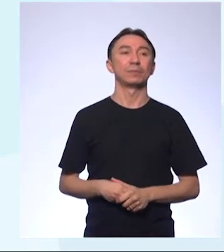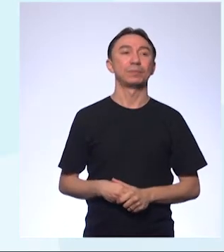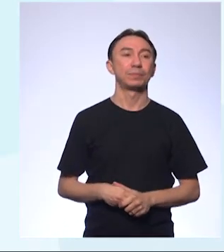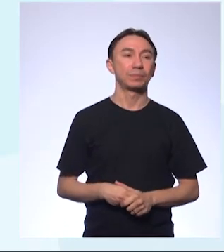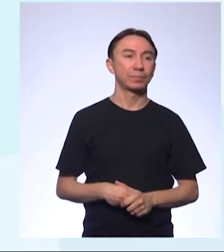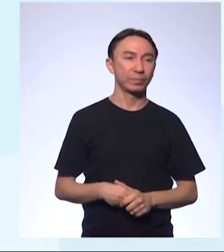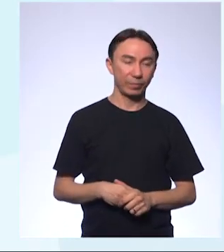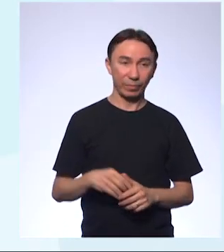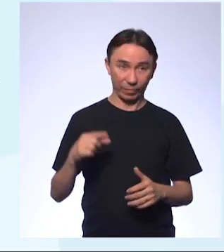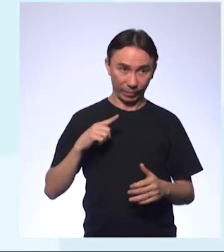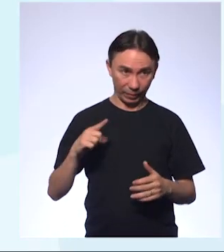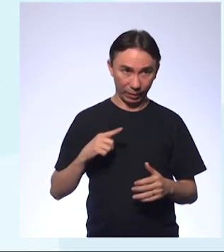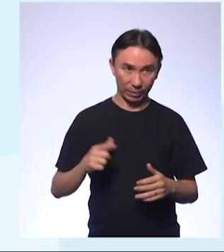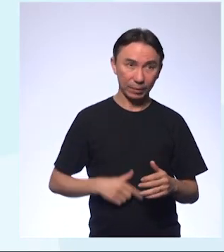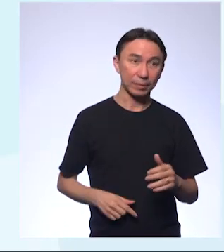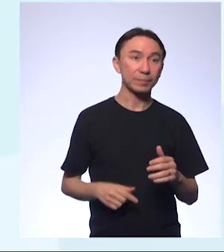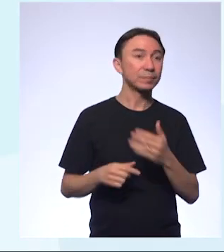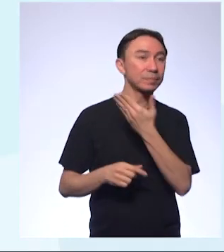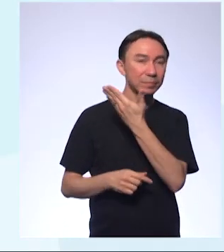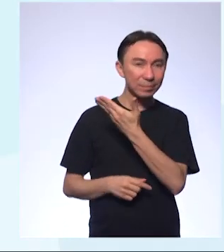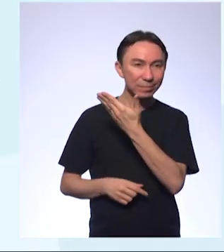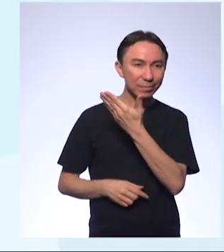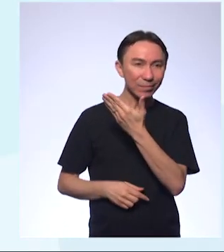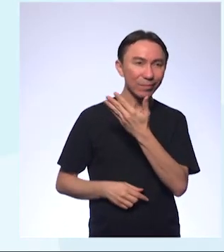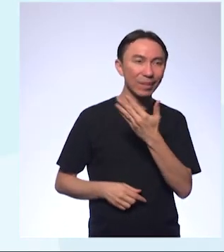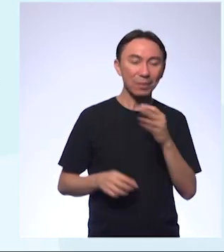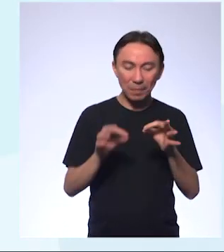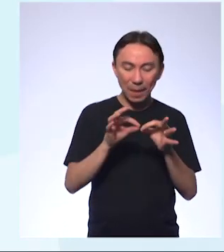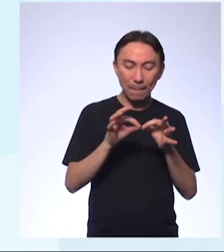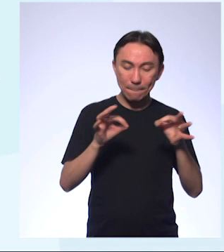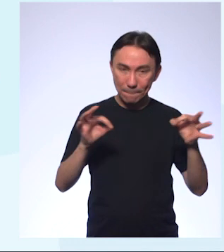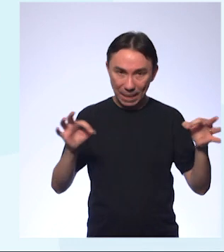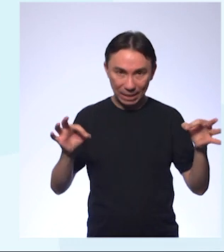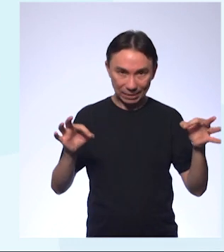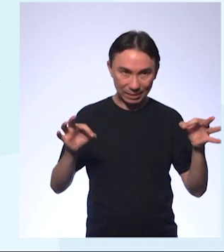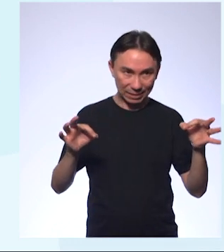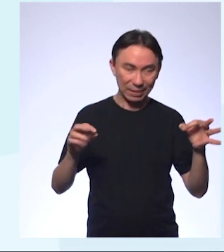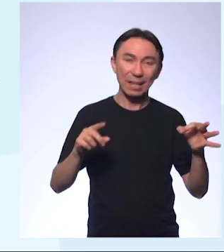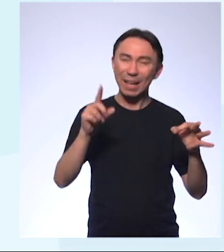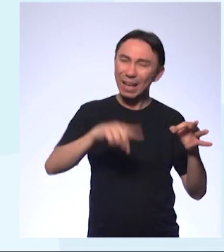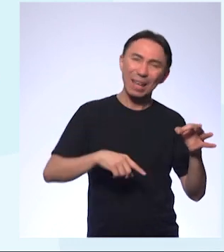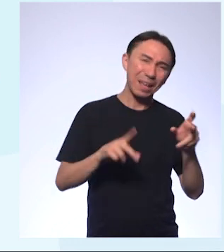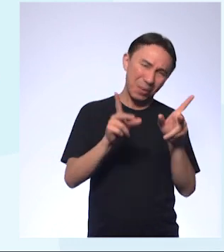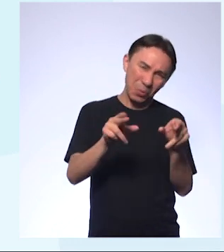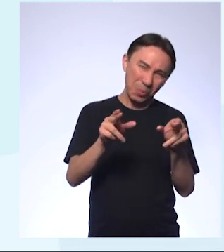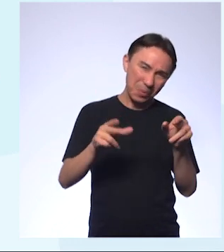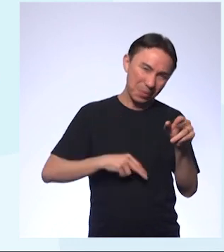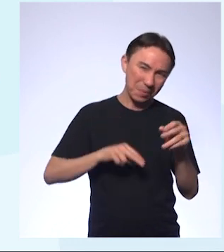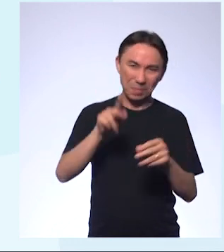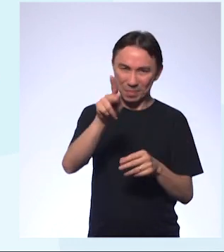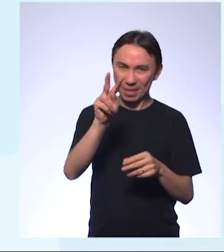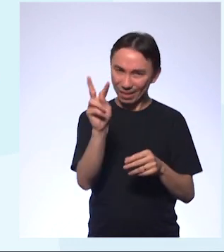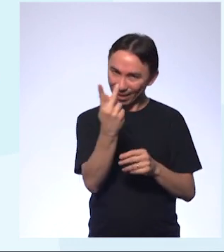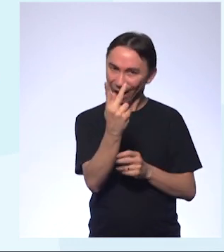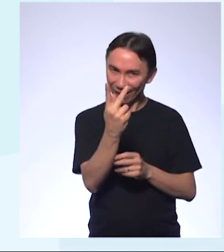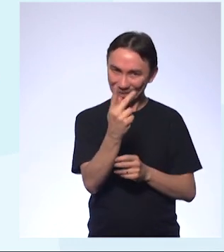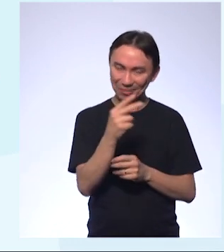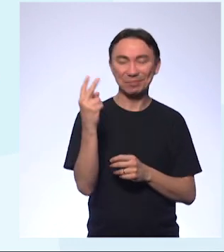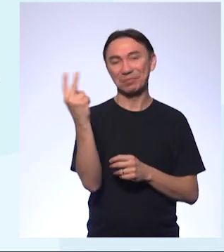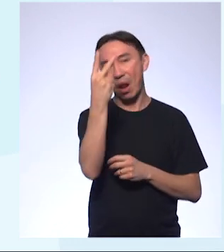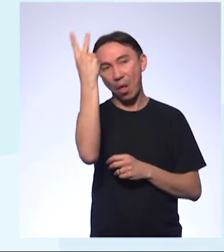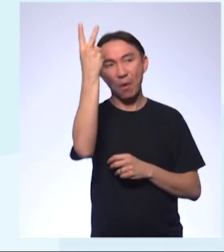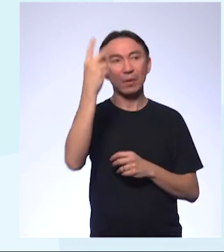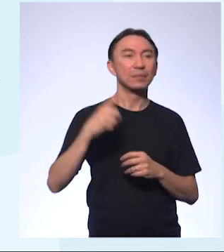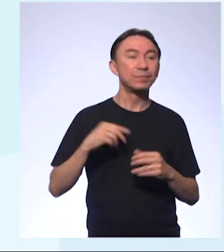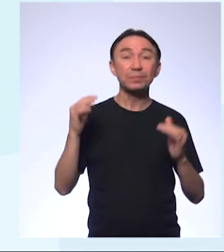Aqui, temos uma régua de pH, que também nos lembra a própria escala de pH. Então, na linha de cima, nós